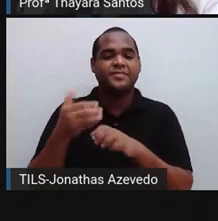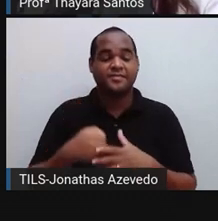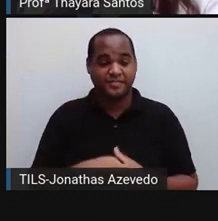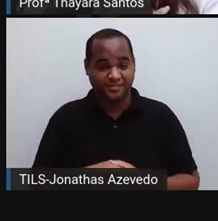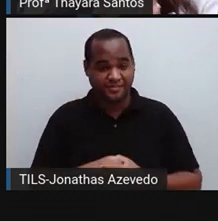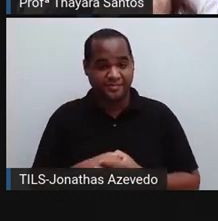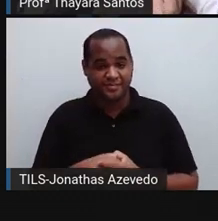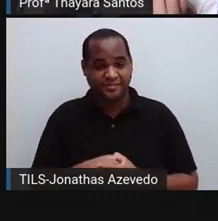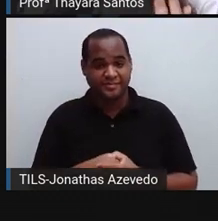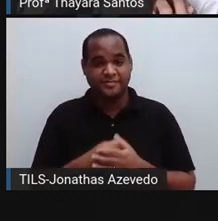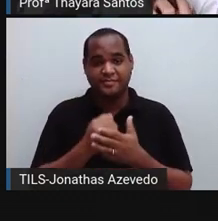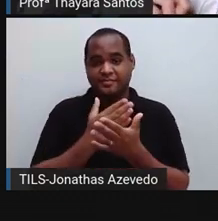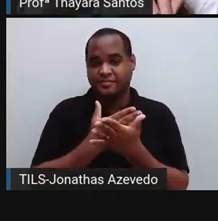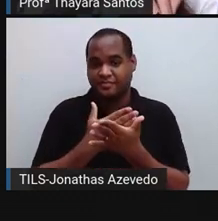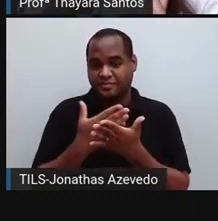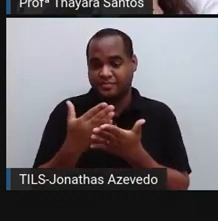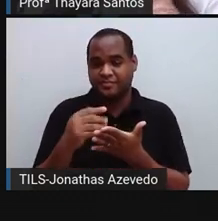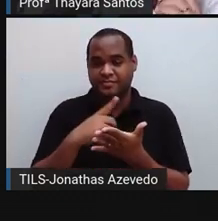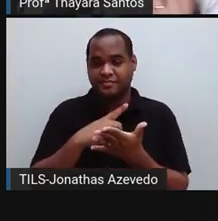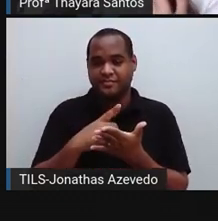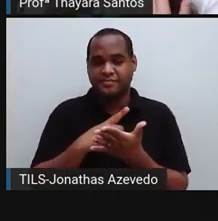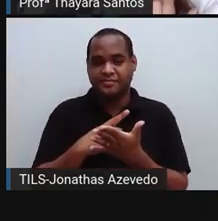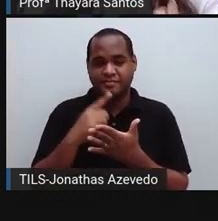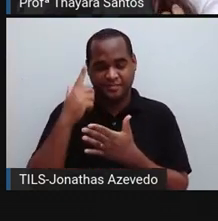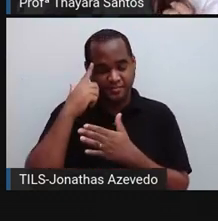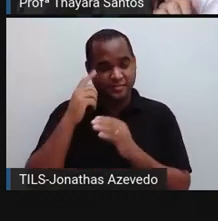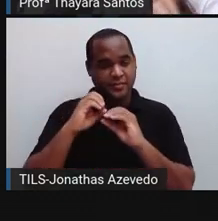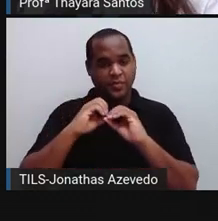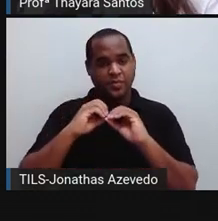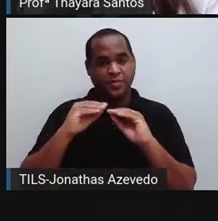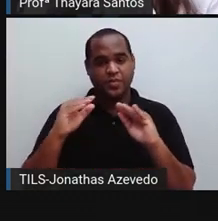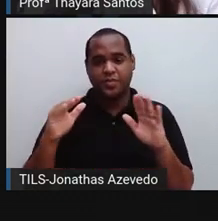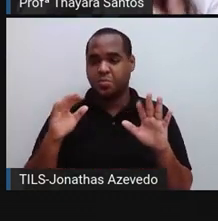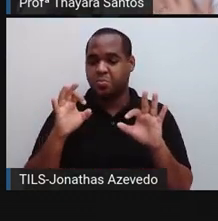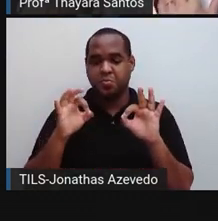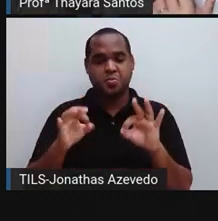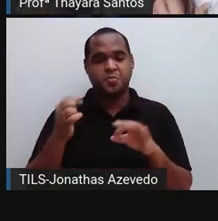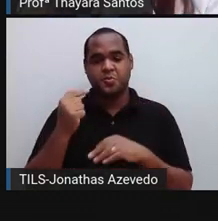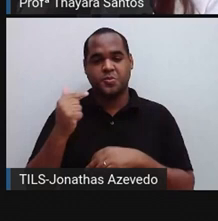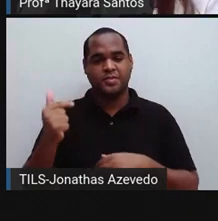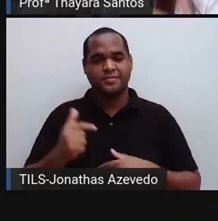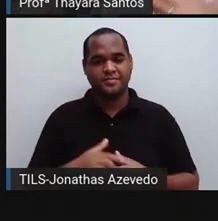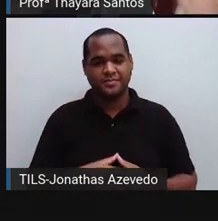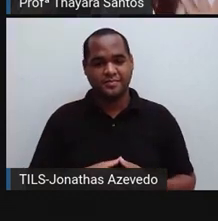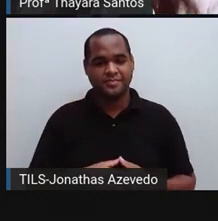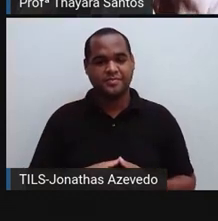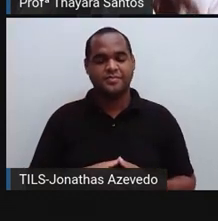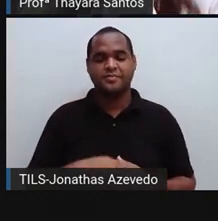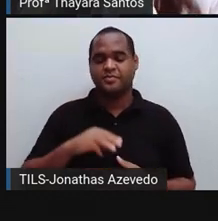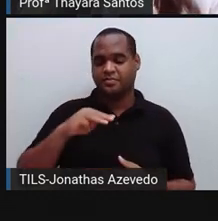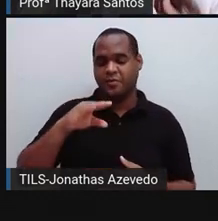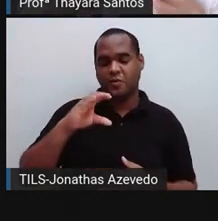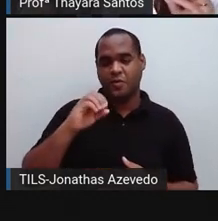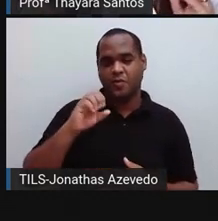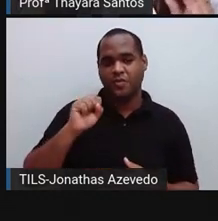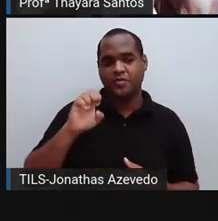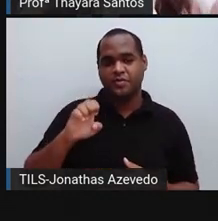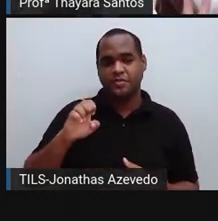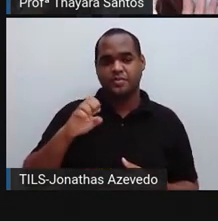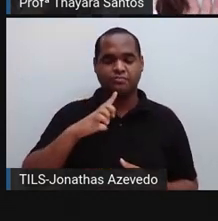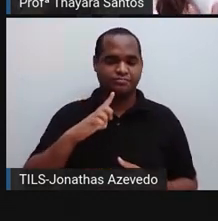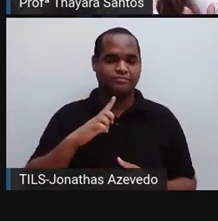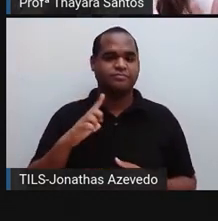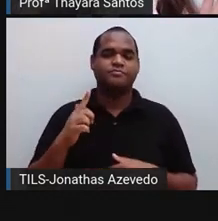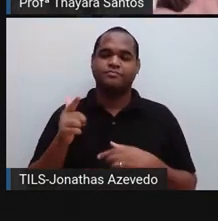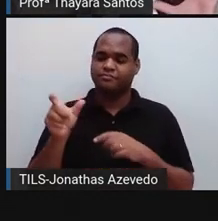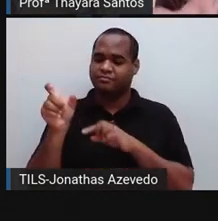Começam a surgir manchas brancas na pele, sem motivo aparente. A micose de unha. Uma coisa